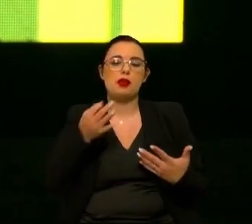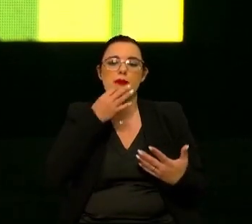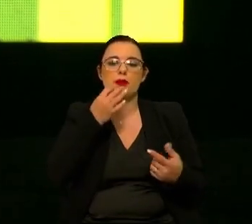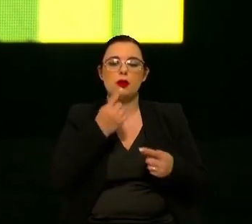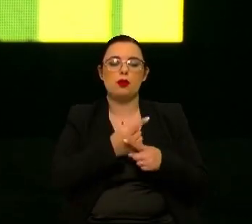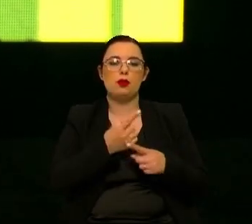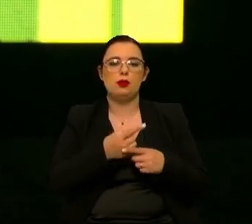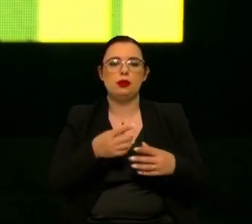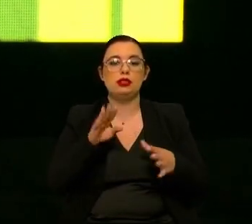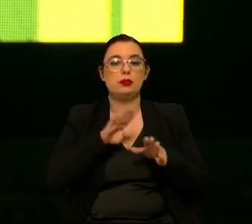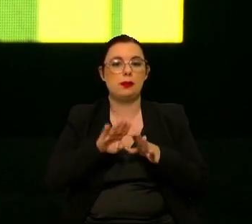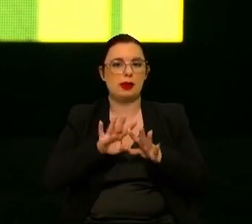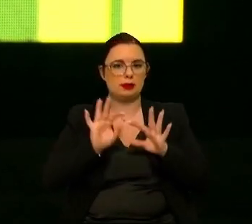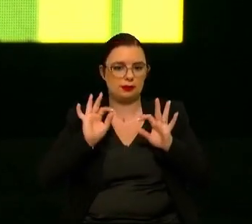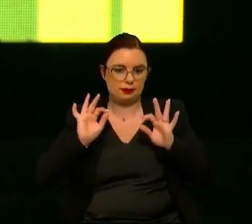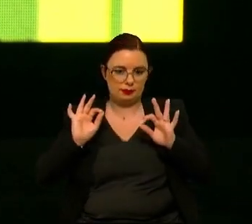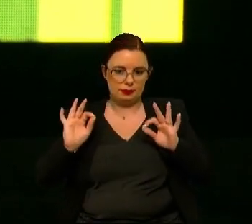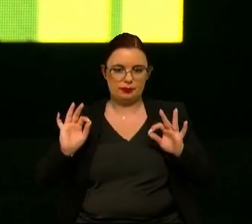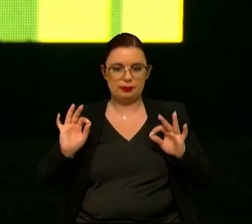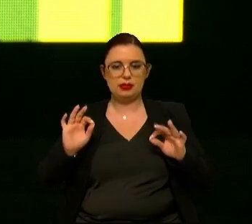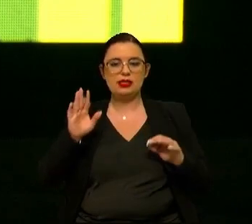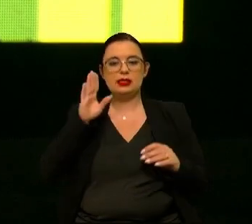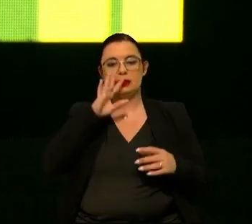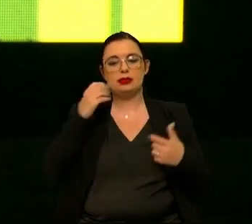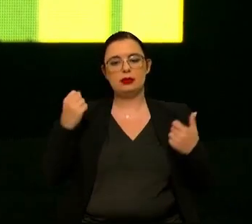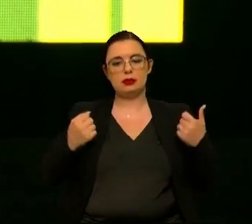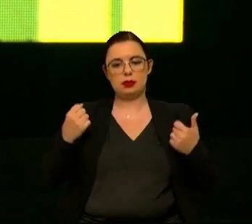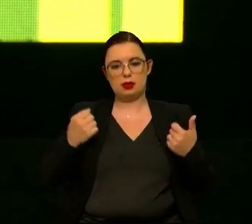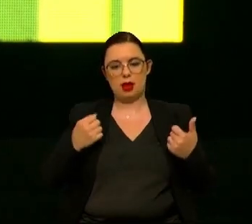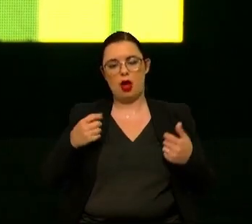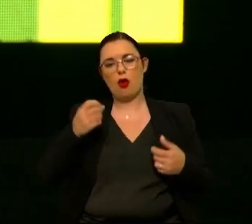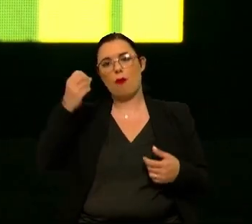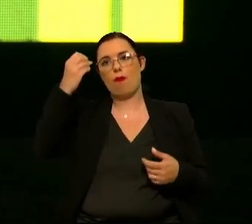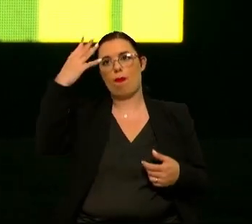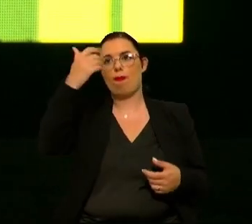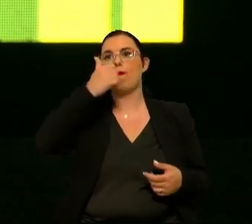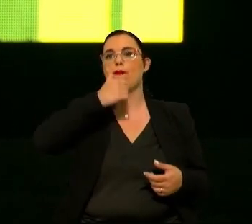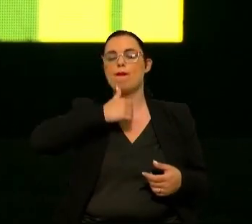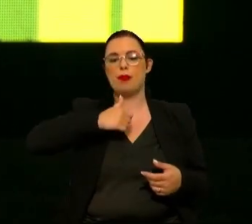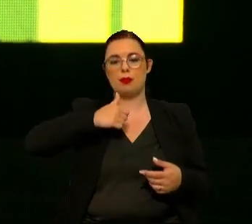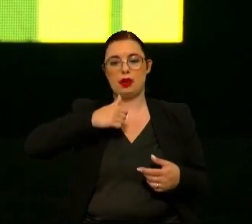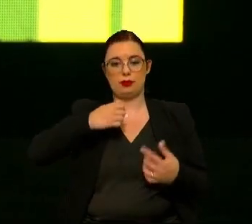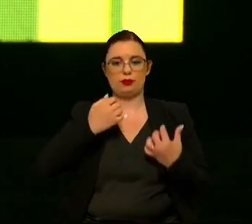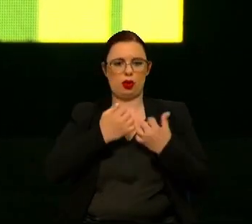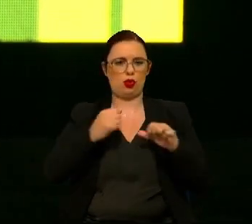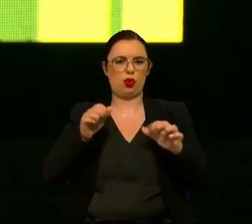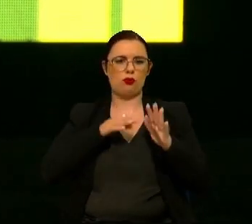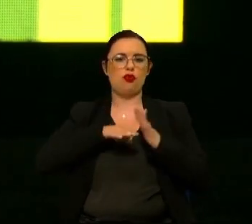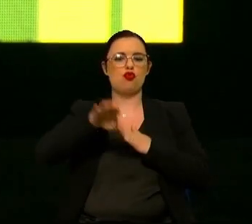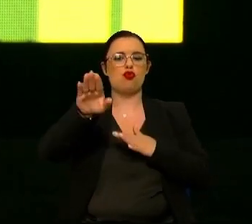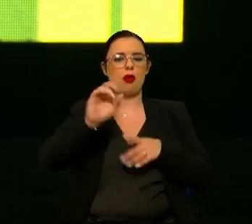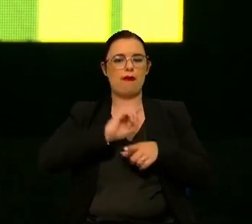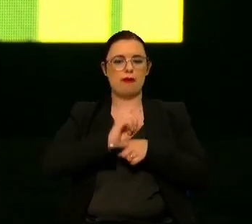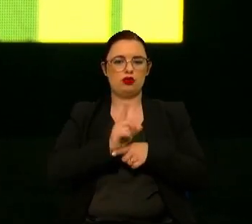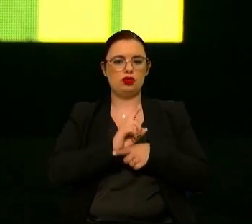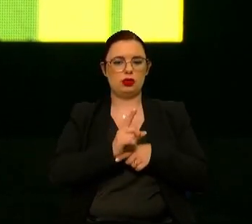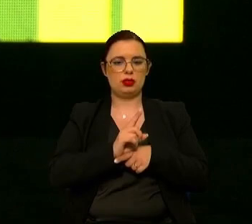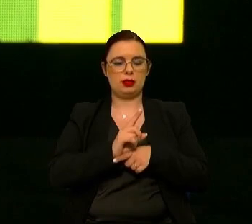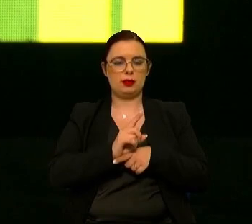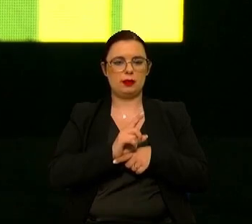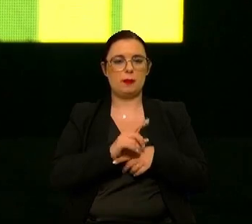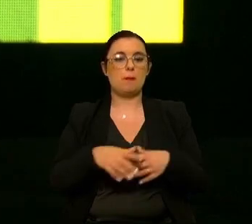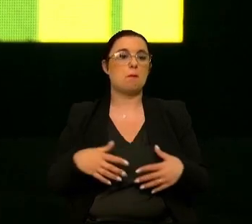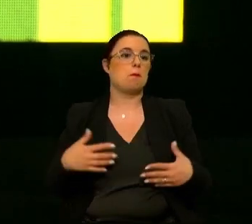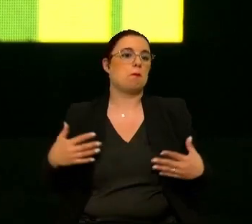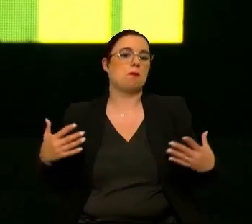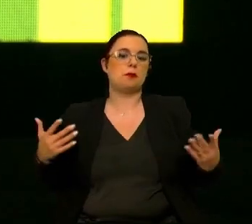práticas se um veículo autónomo passar por um sinal vermelho ou excesso de velocidade para quem